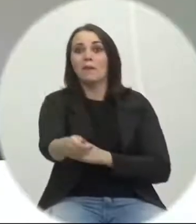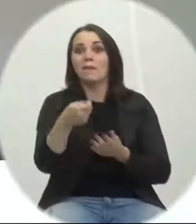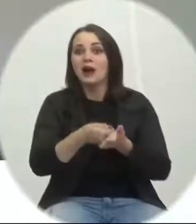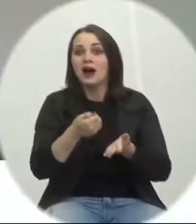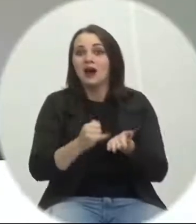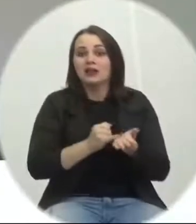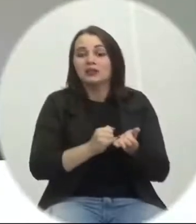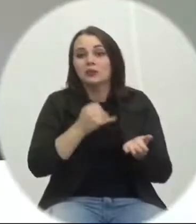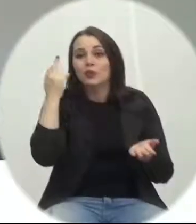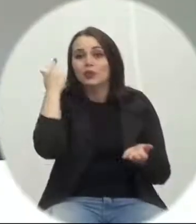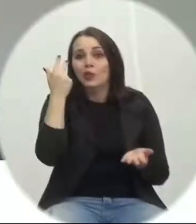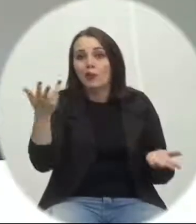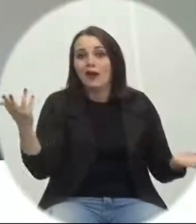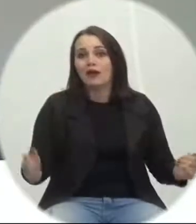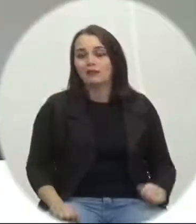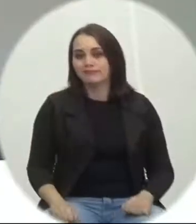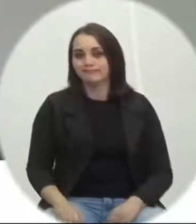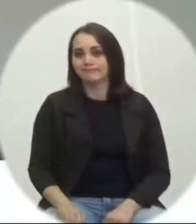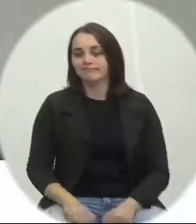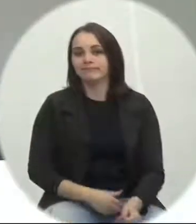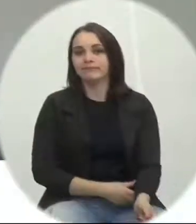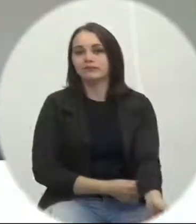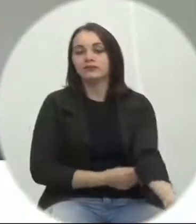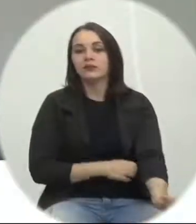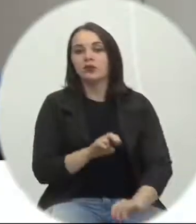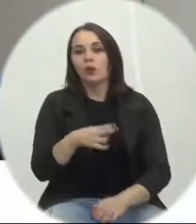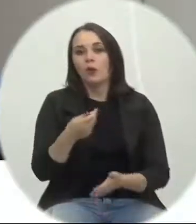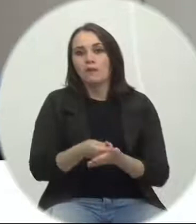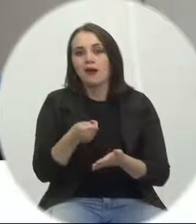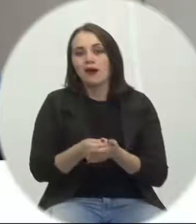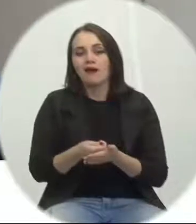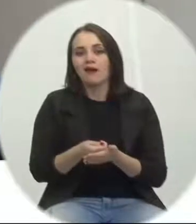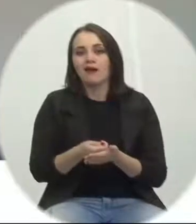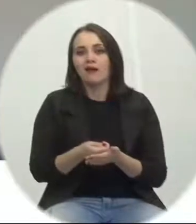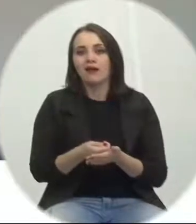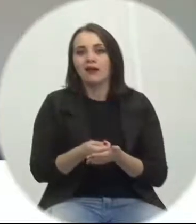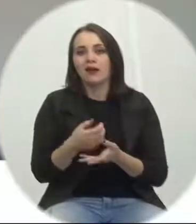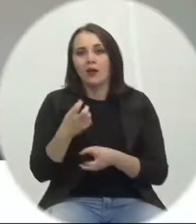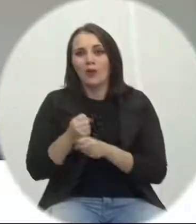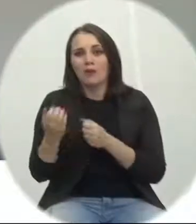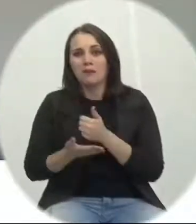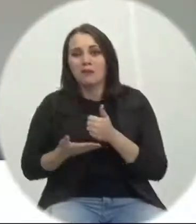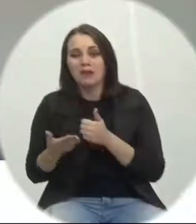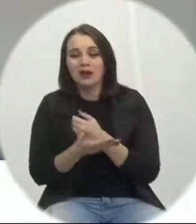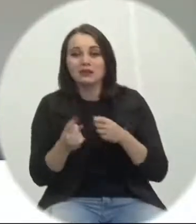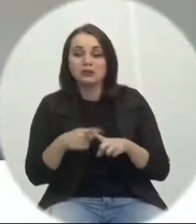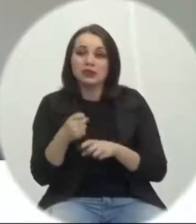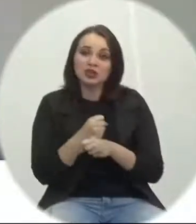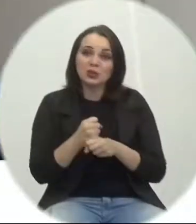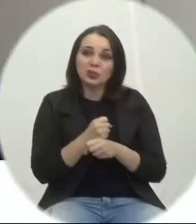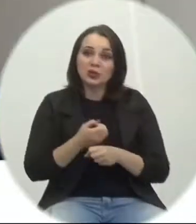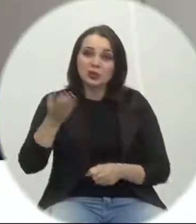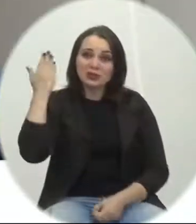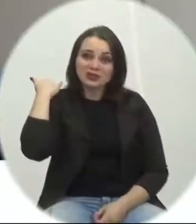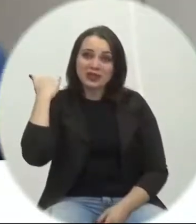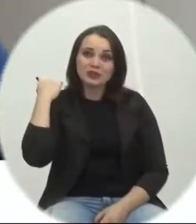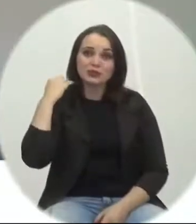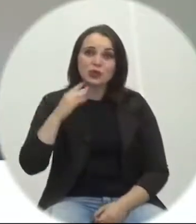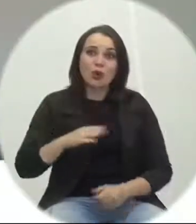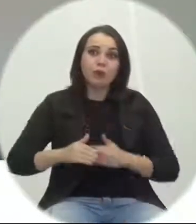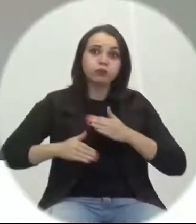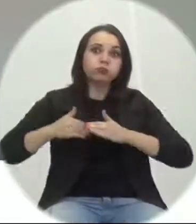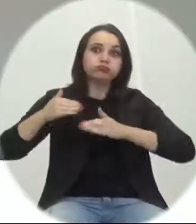nem manter as contas básicas aquelas que no decorrer de 2020 foram acumulando-se.